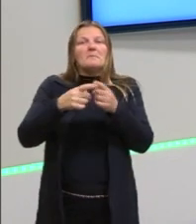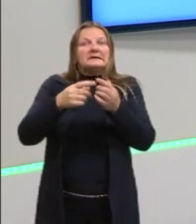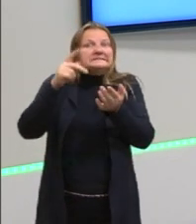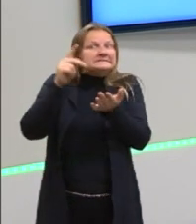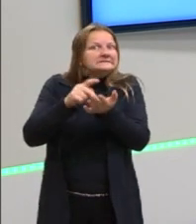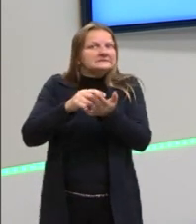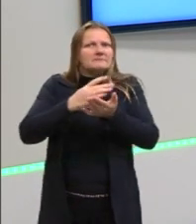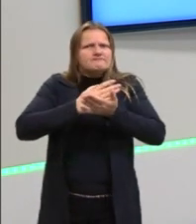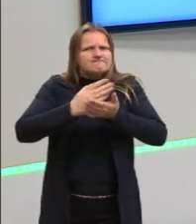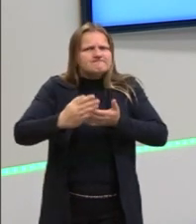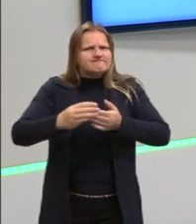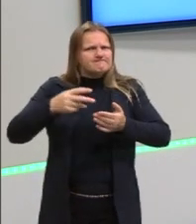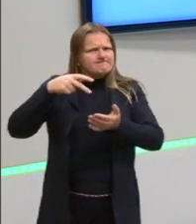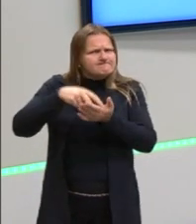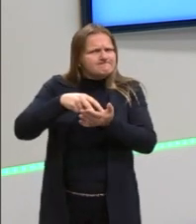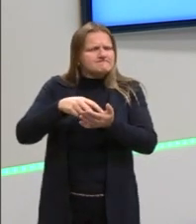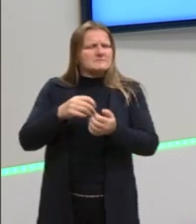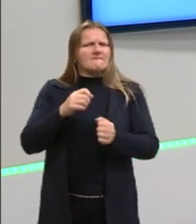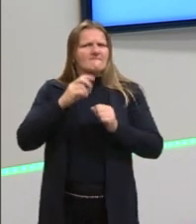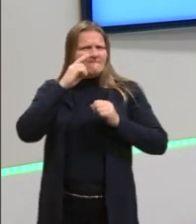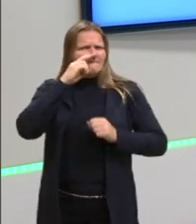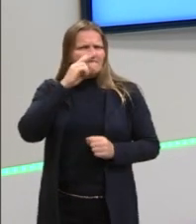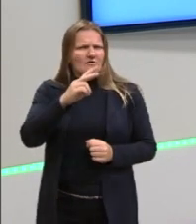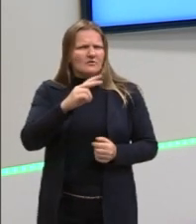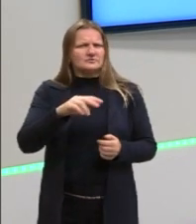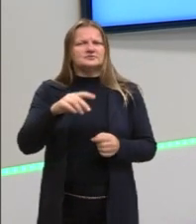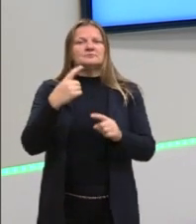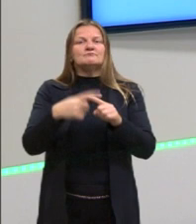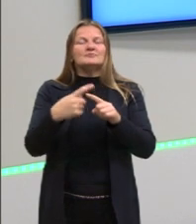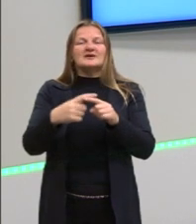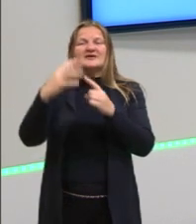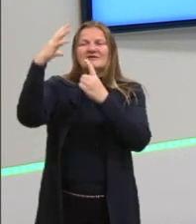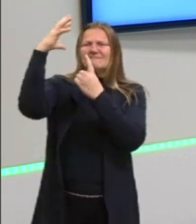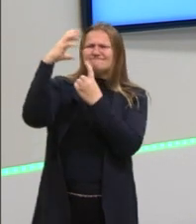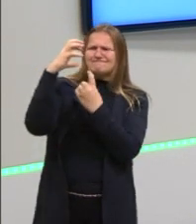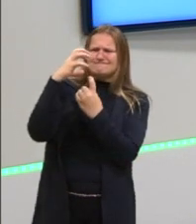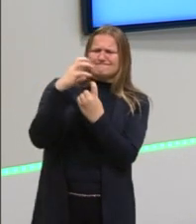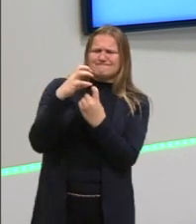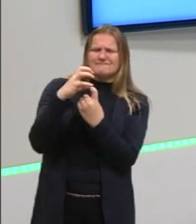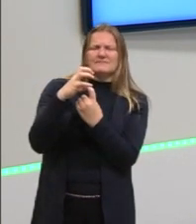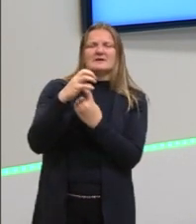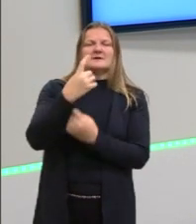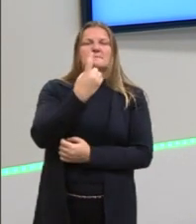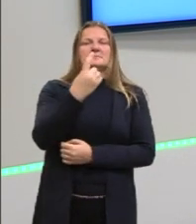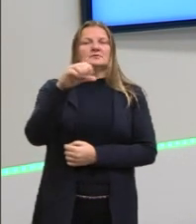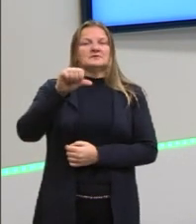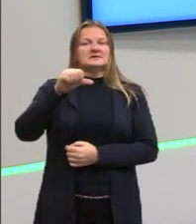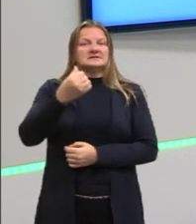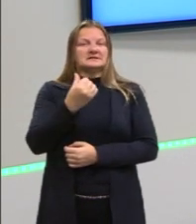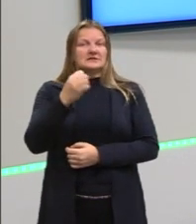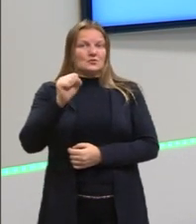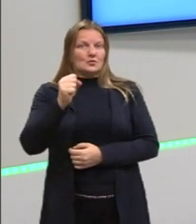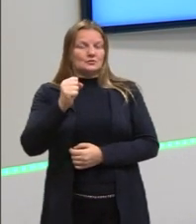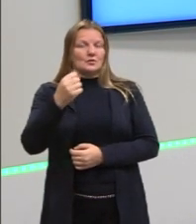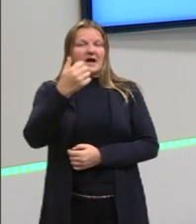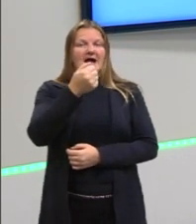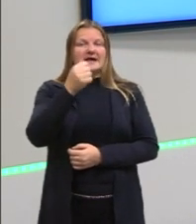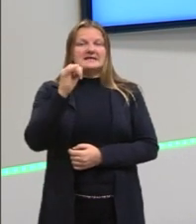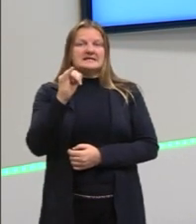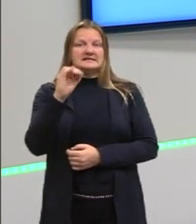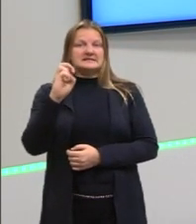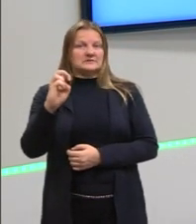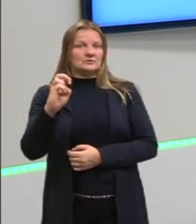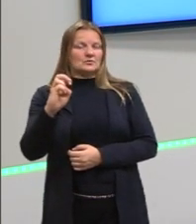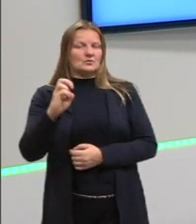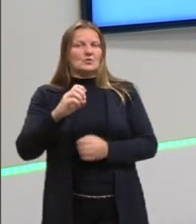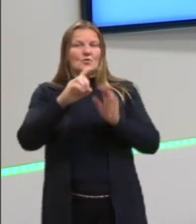forma mais presente, mais forte, por causa da opressão. 68 tem o AI-5, que é o ato institucional,